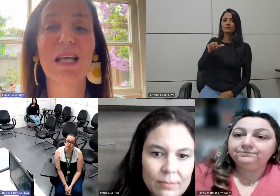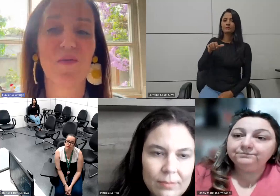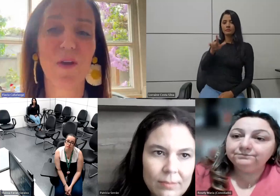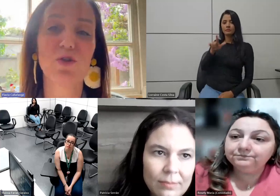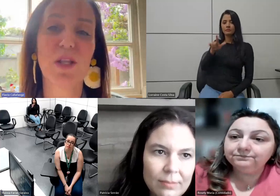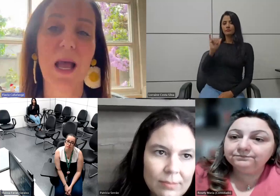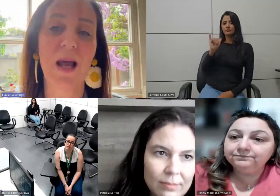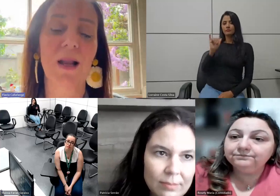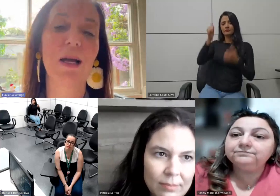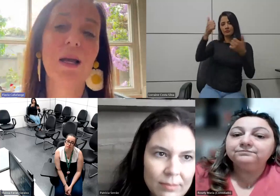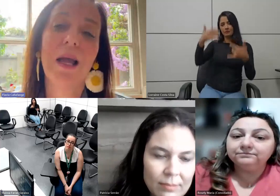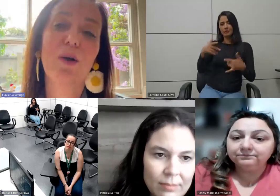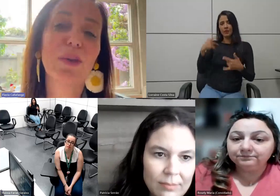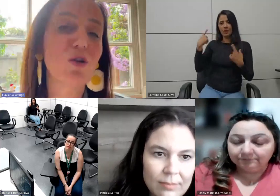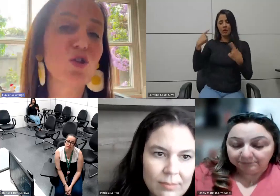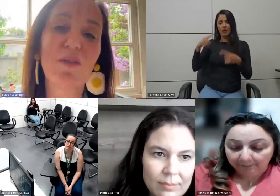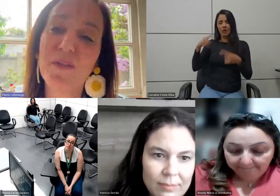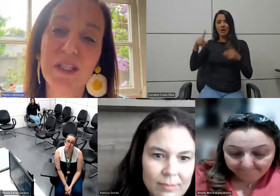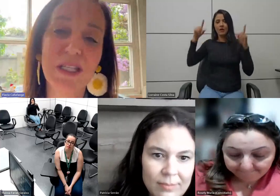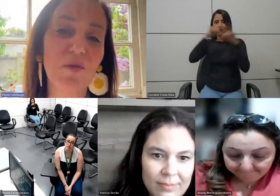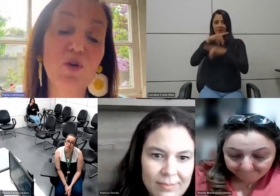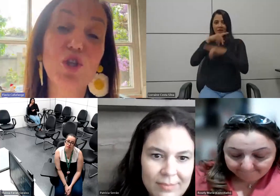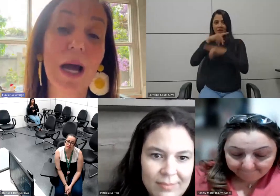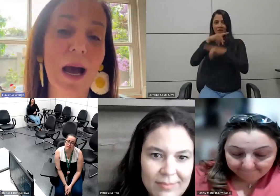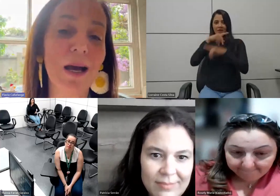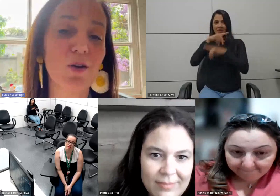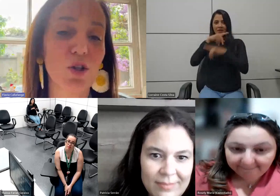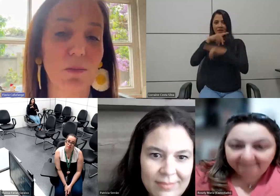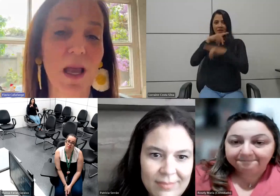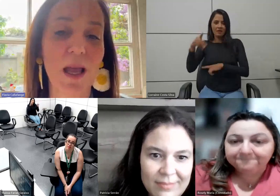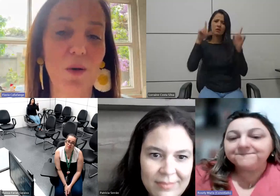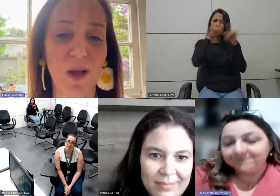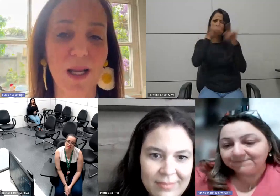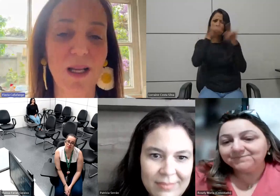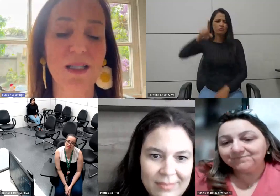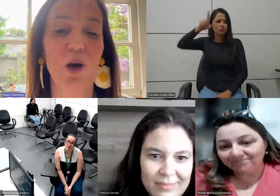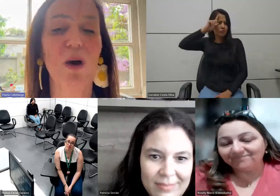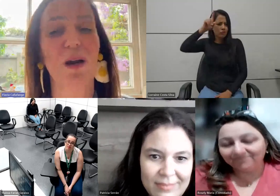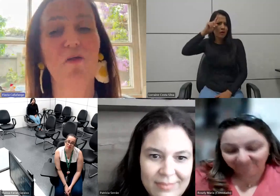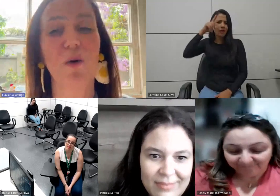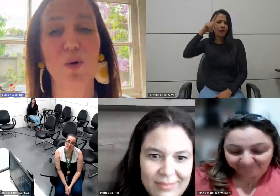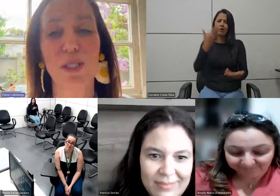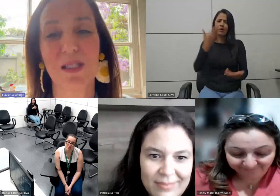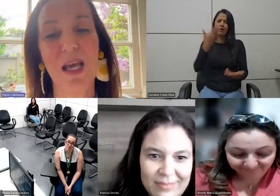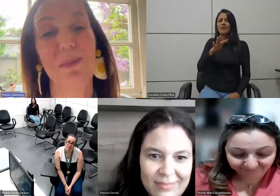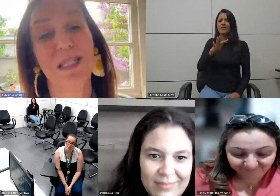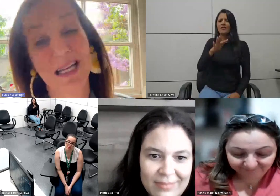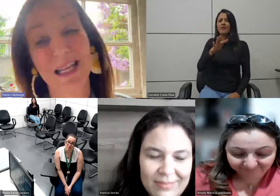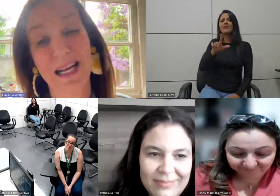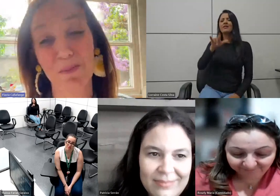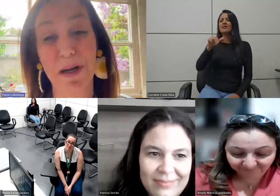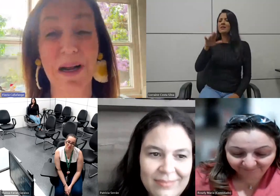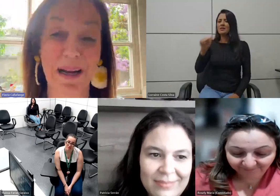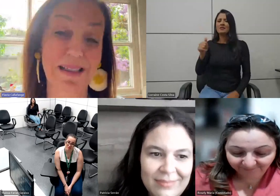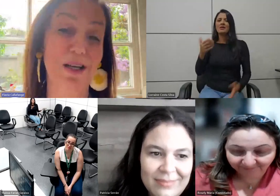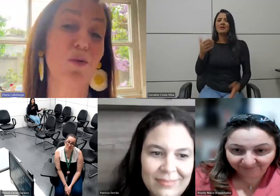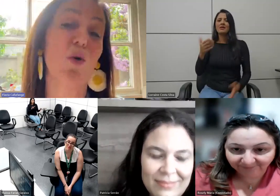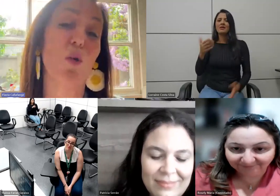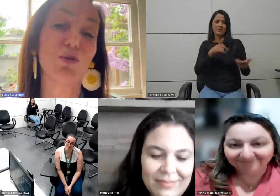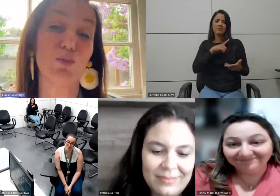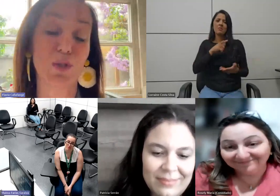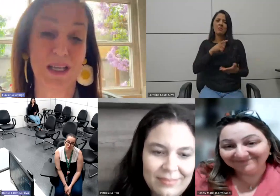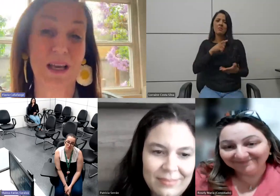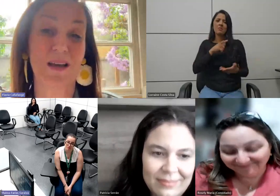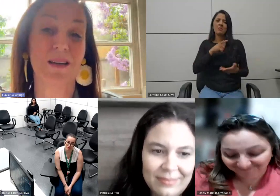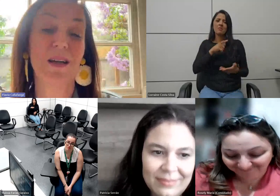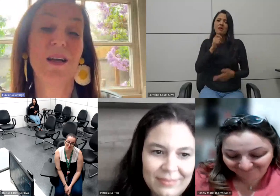dos desafios dela eu tenho desafios diários também com a Felice agora que ela ficou mocinha mas ela ainda é uma criança